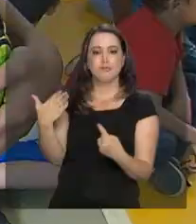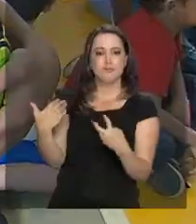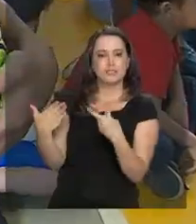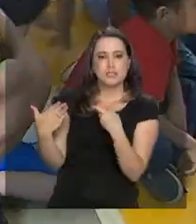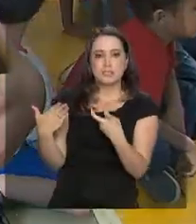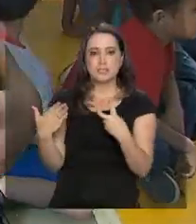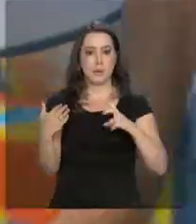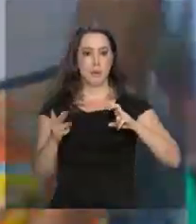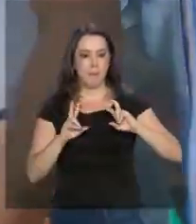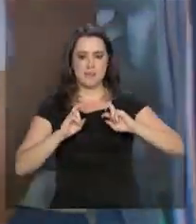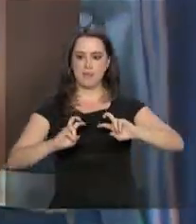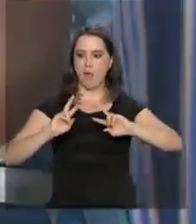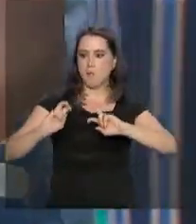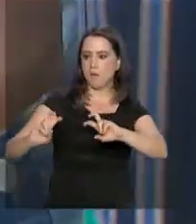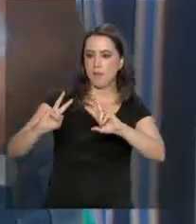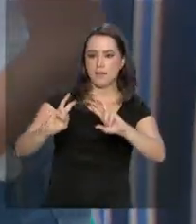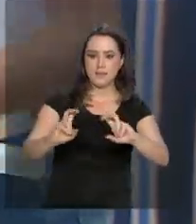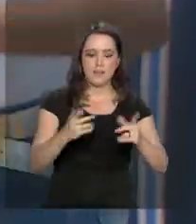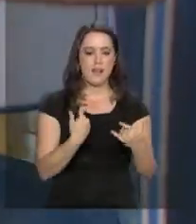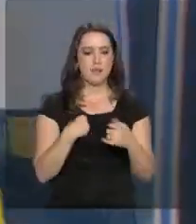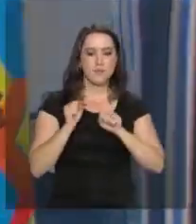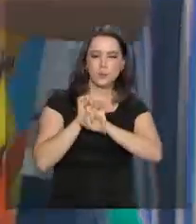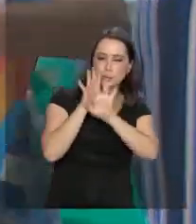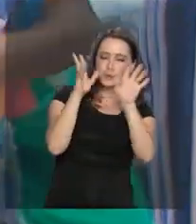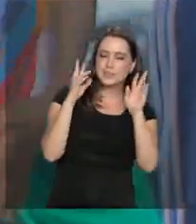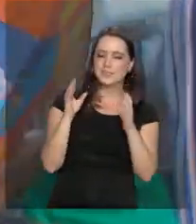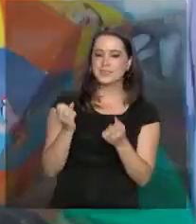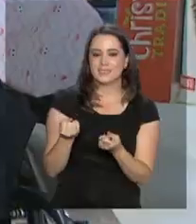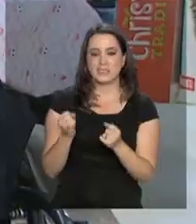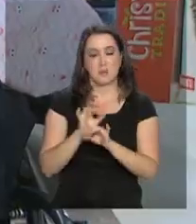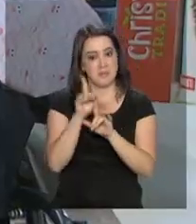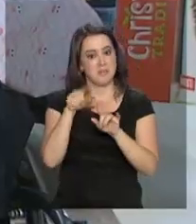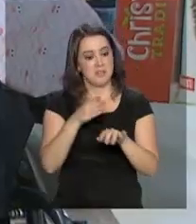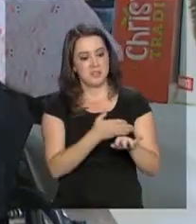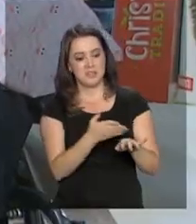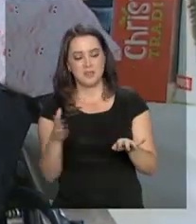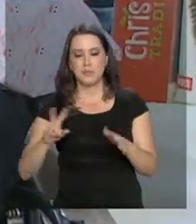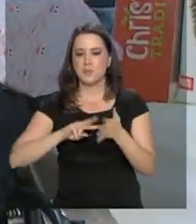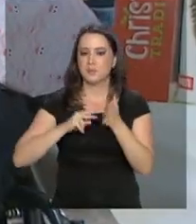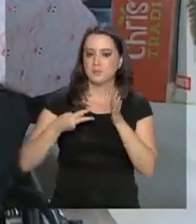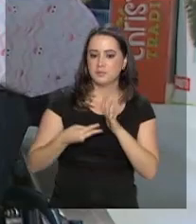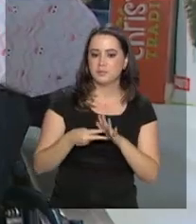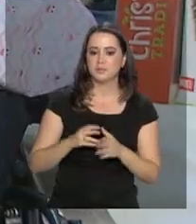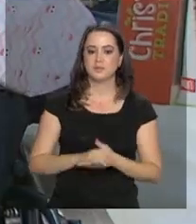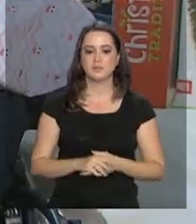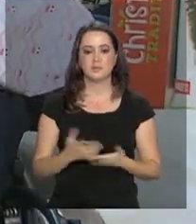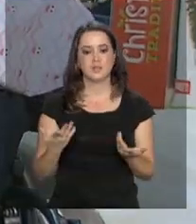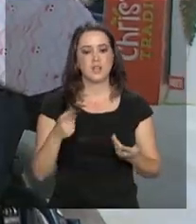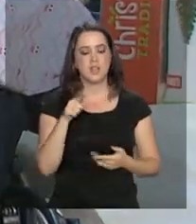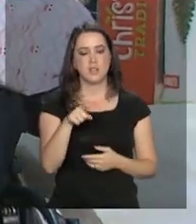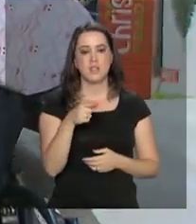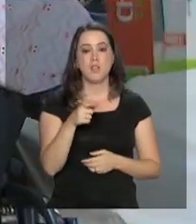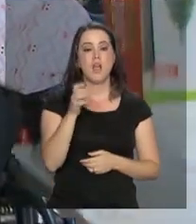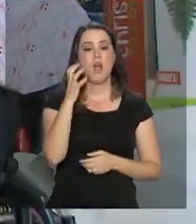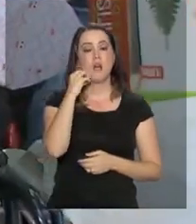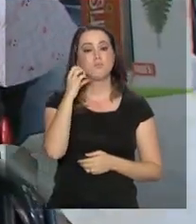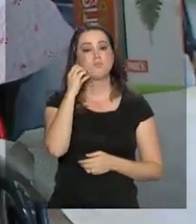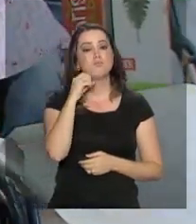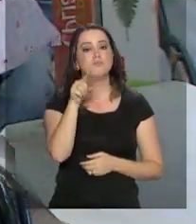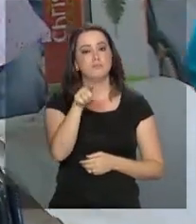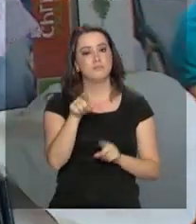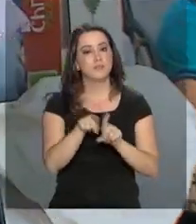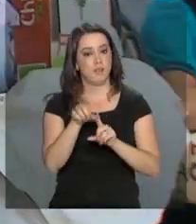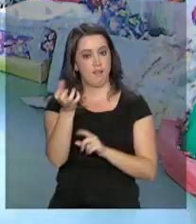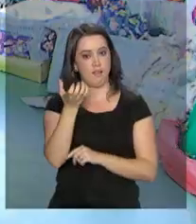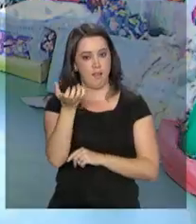cada olhar que traduz a magia e a esperança que esta época representa. Que tal apadrinhar uma cartinha